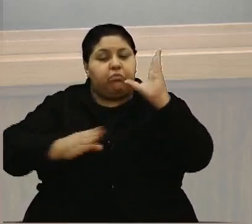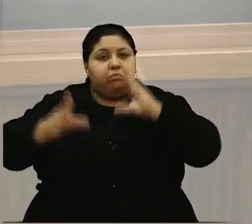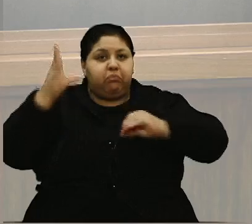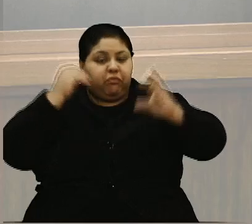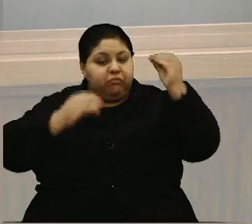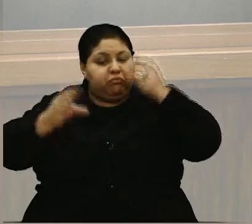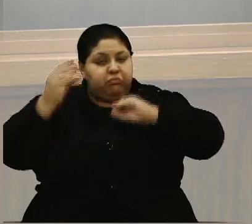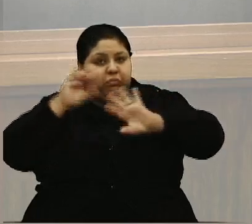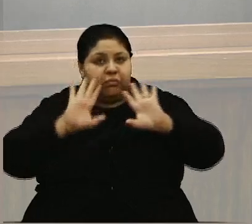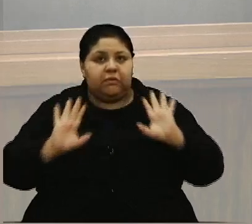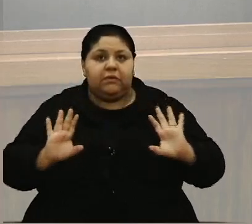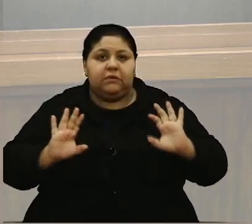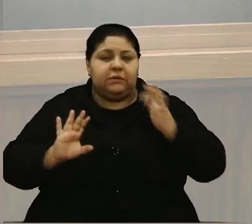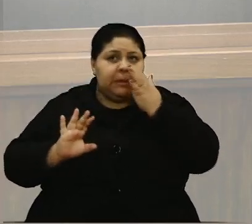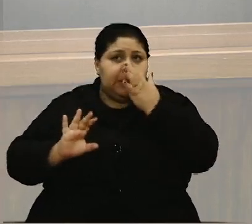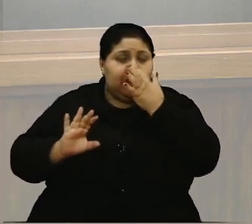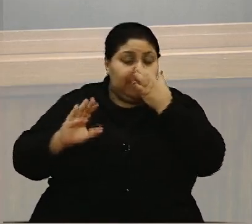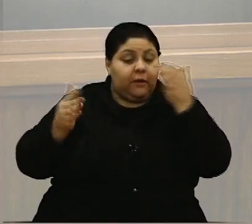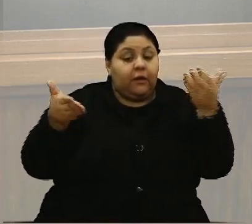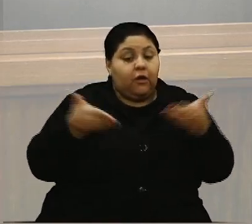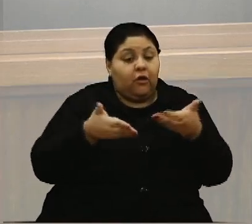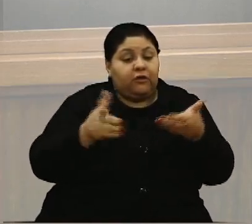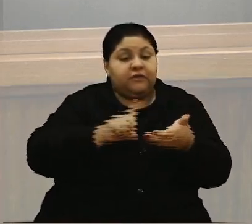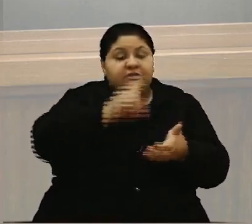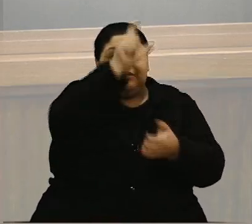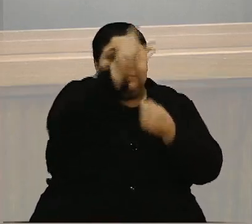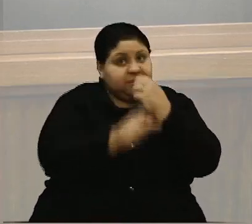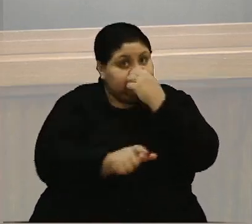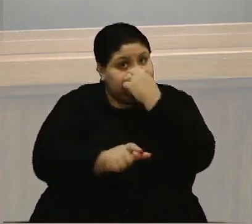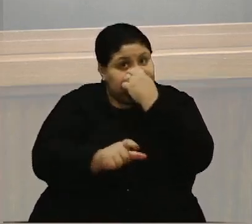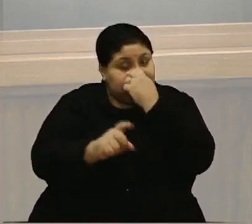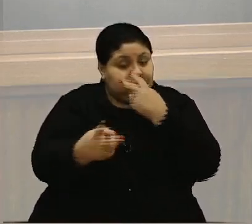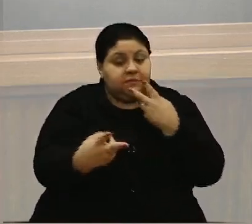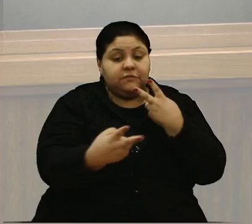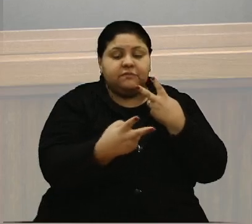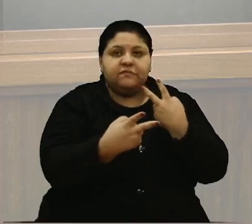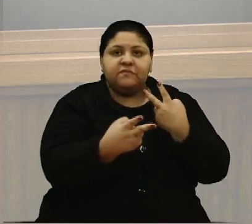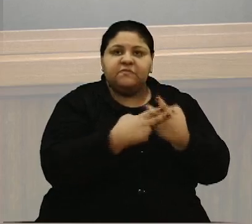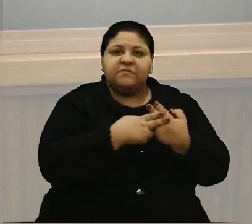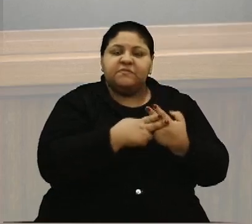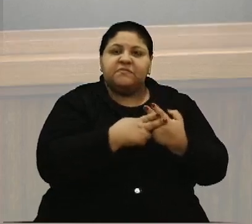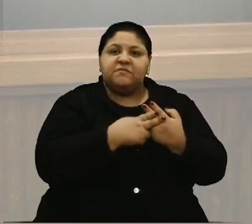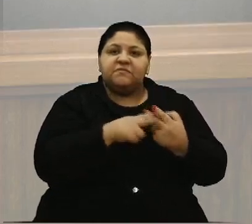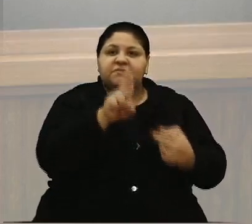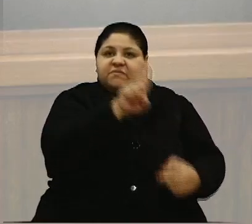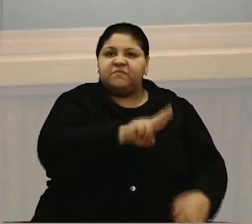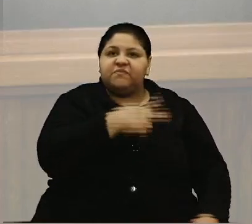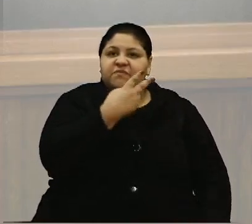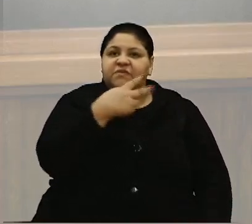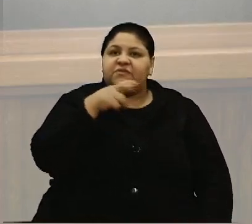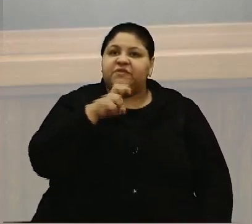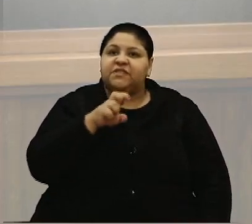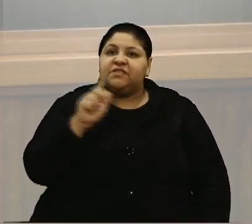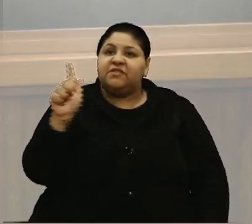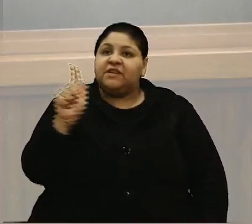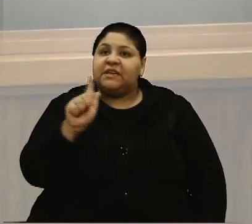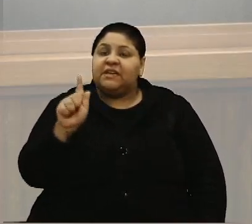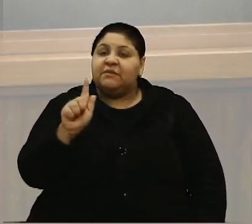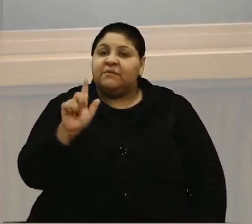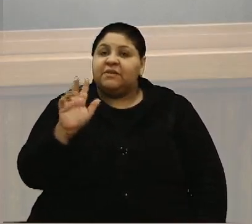falaram. Atualmente, tem pessoas que são presas portando 25 gramas de maconha.